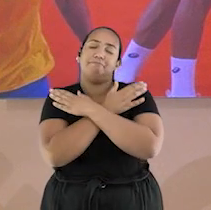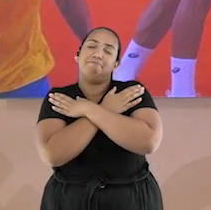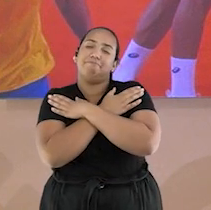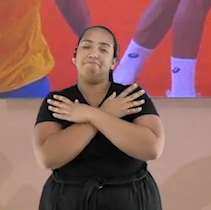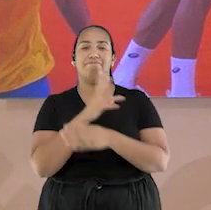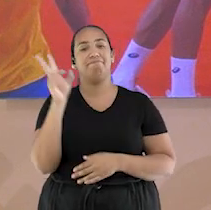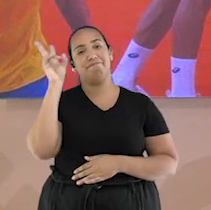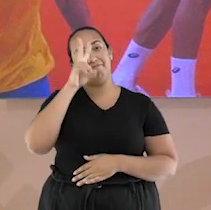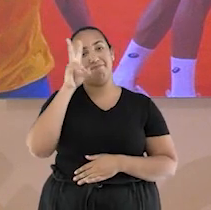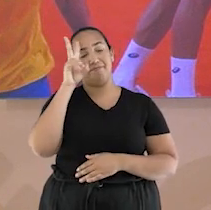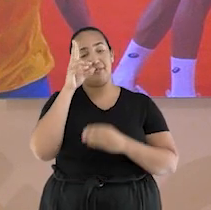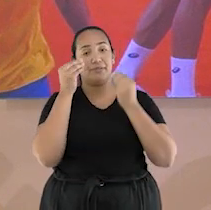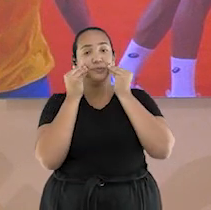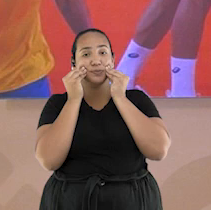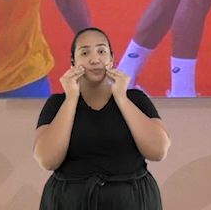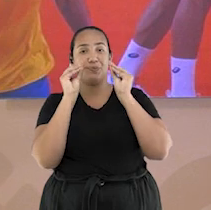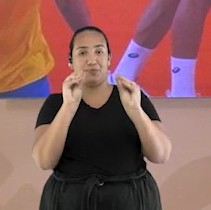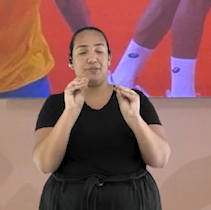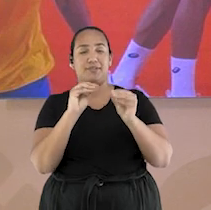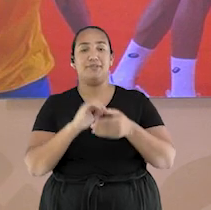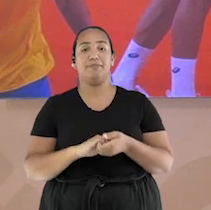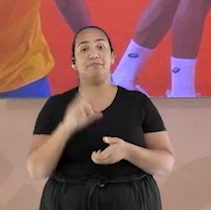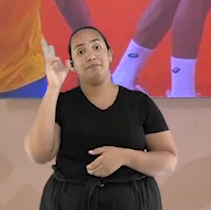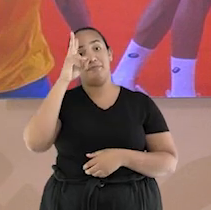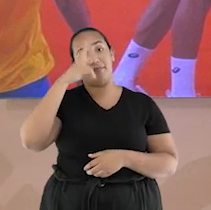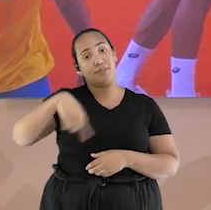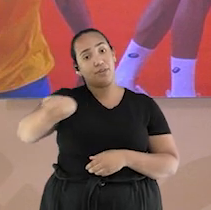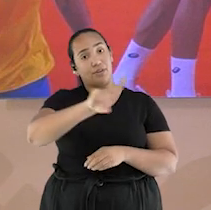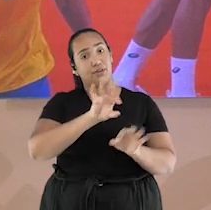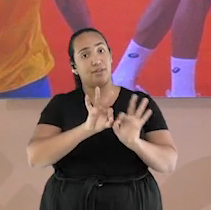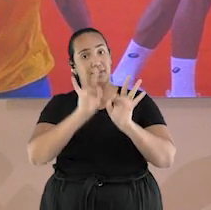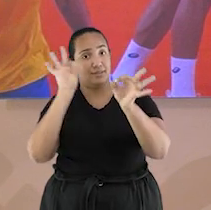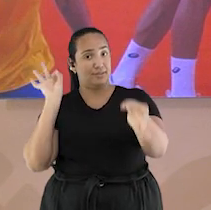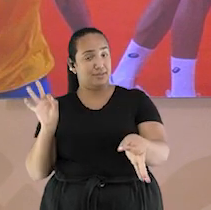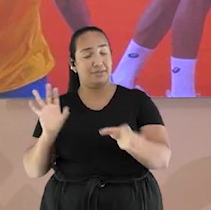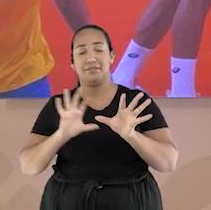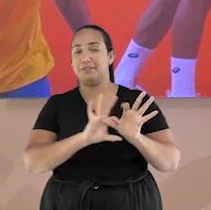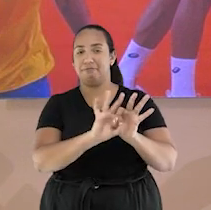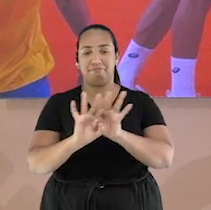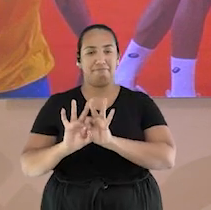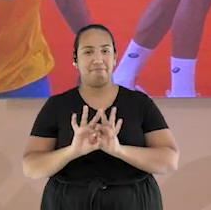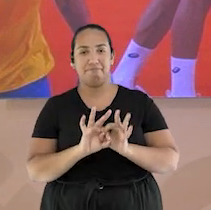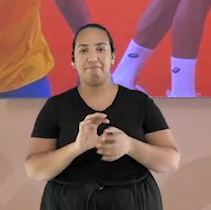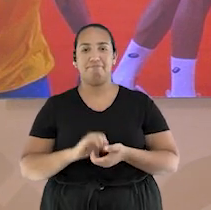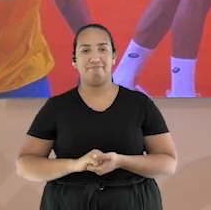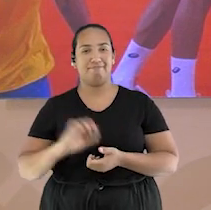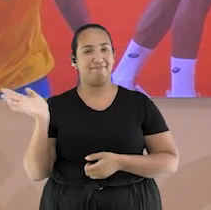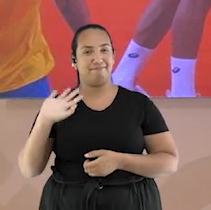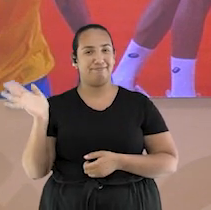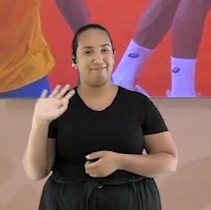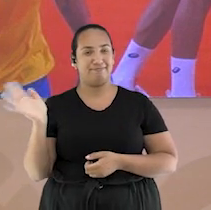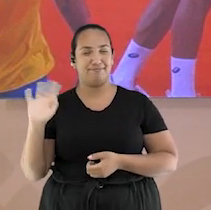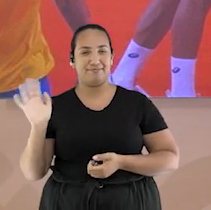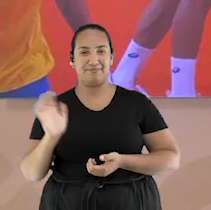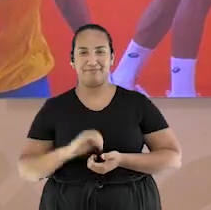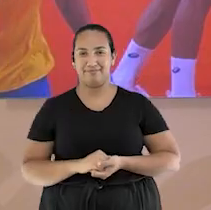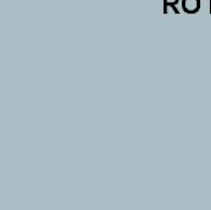e um grande beijo e lembre-se mesmo distantes estamos juntos tchau tchau